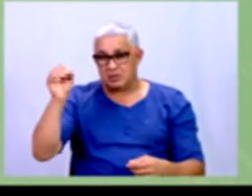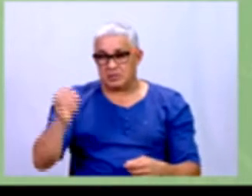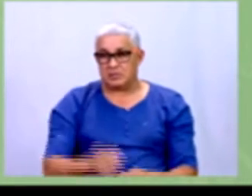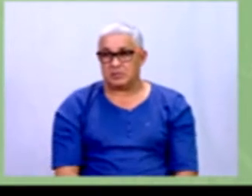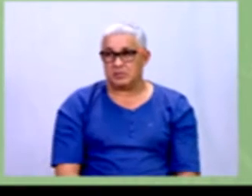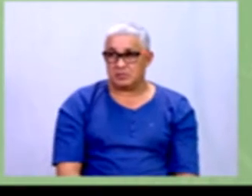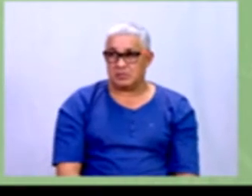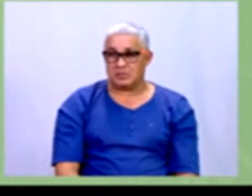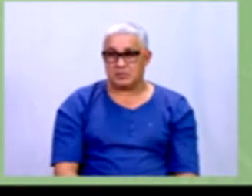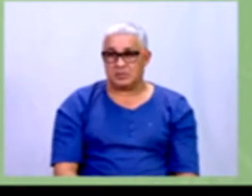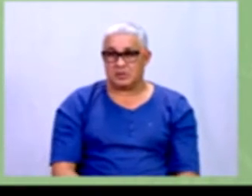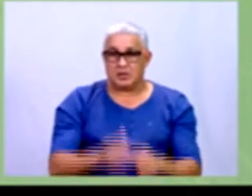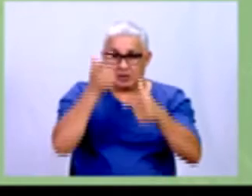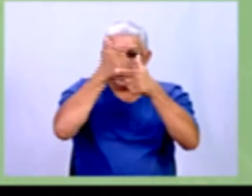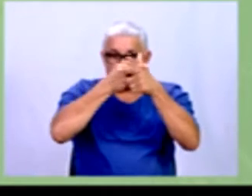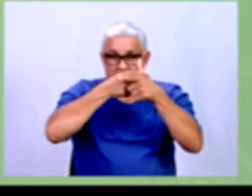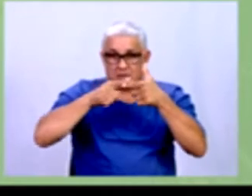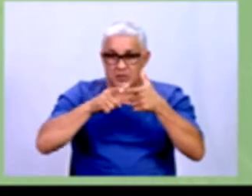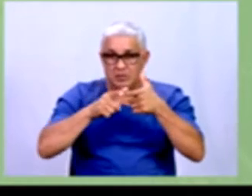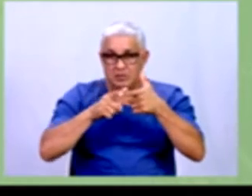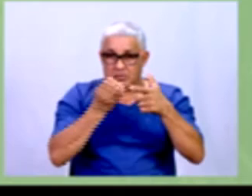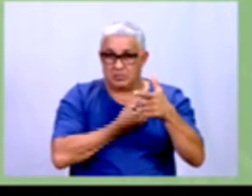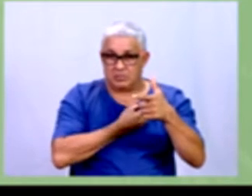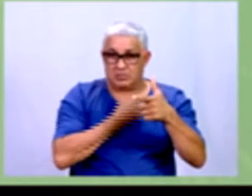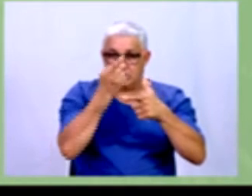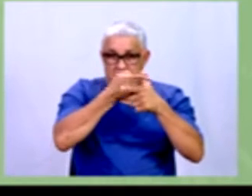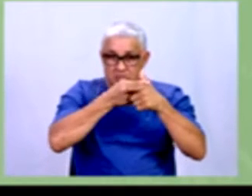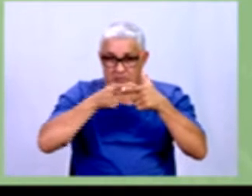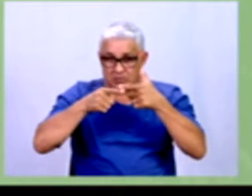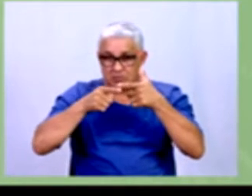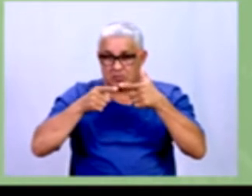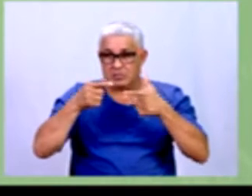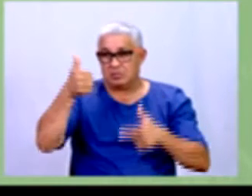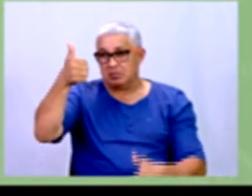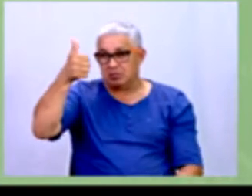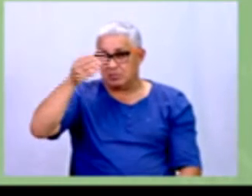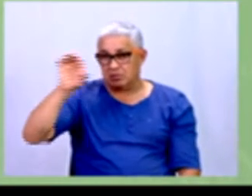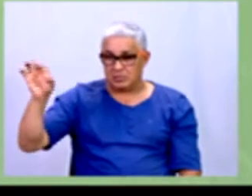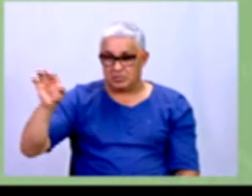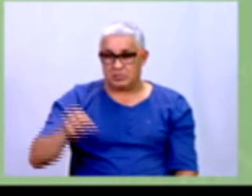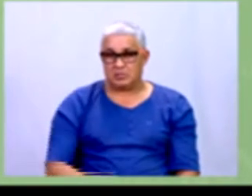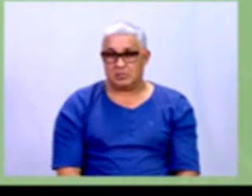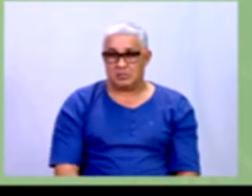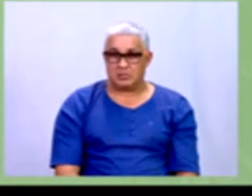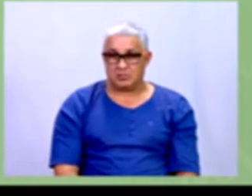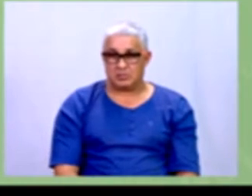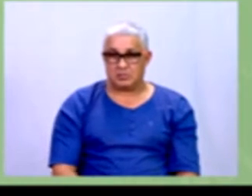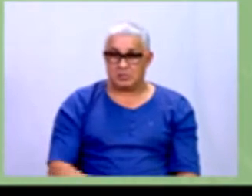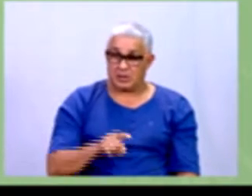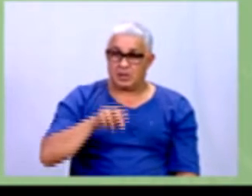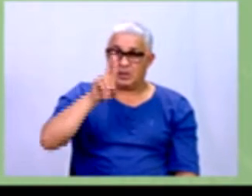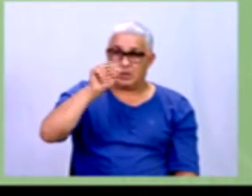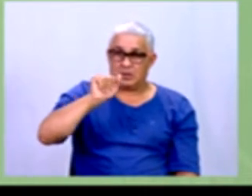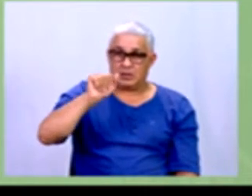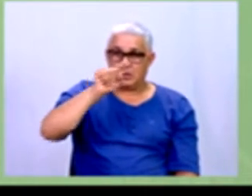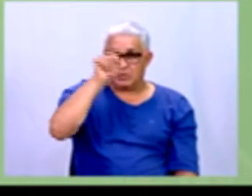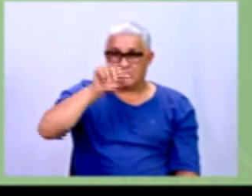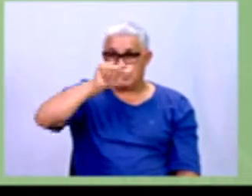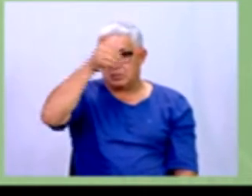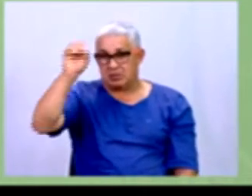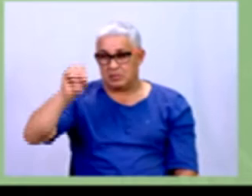seja, é dividir um número por 100, tá? No caso da razão, quando é razão, né?